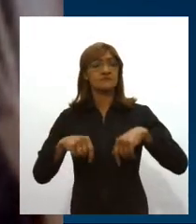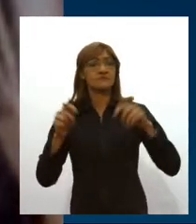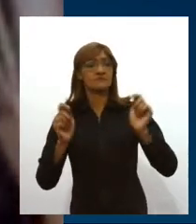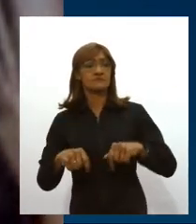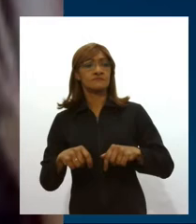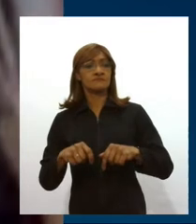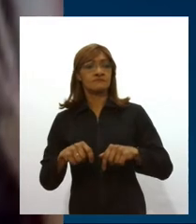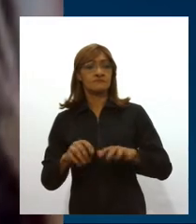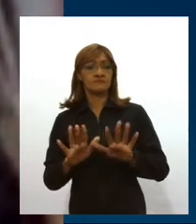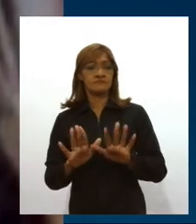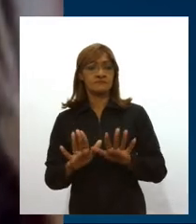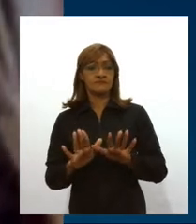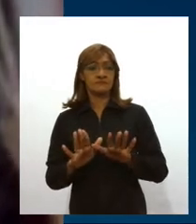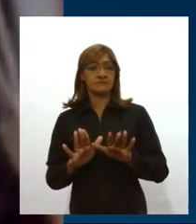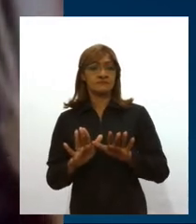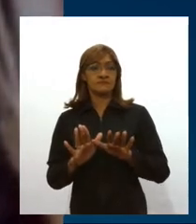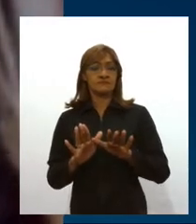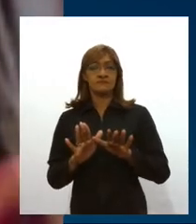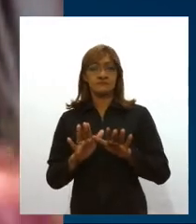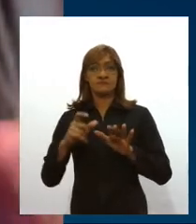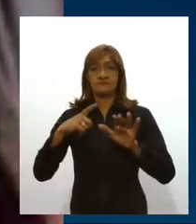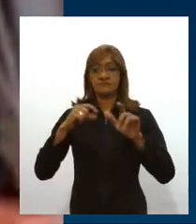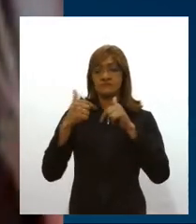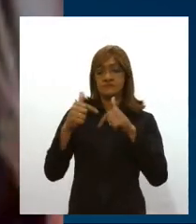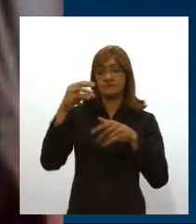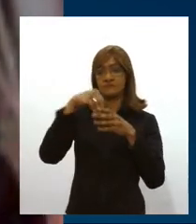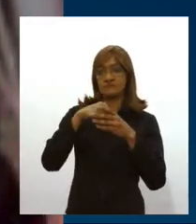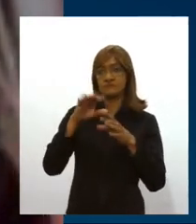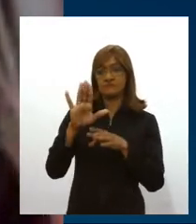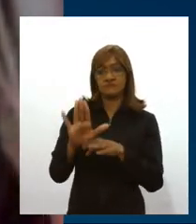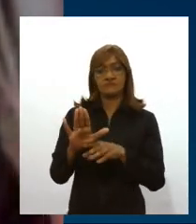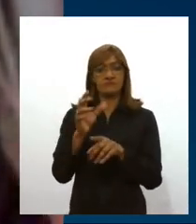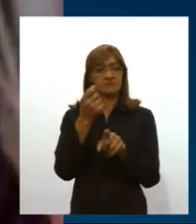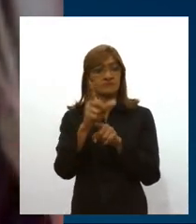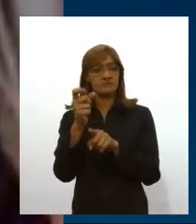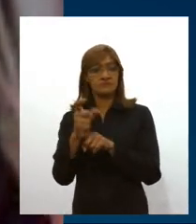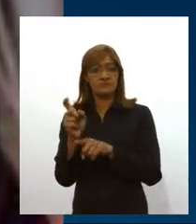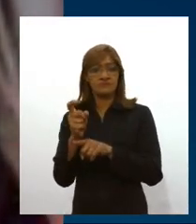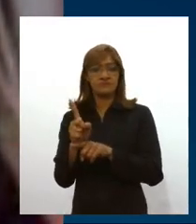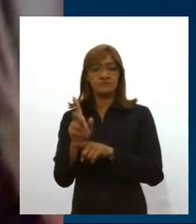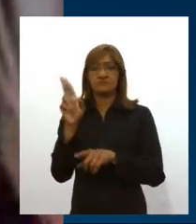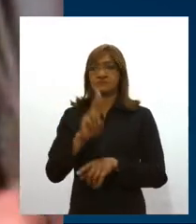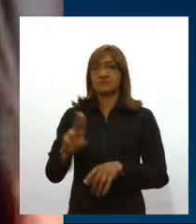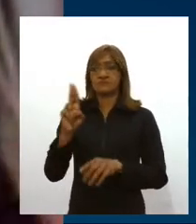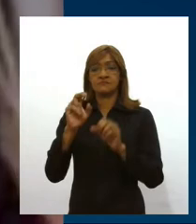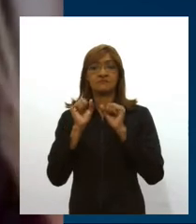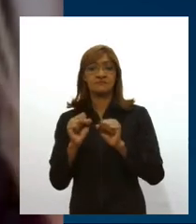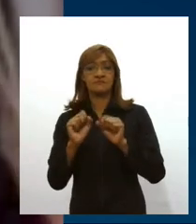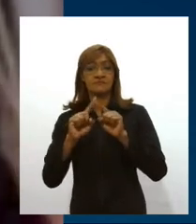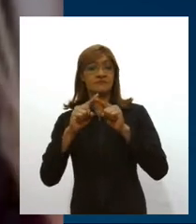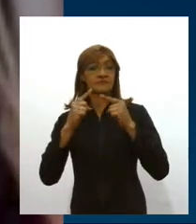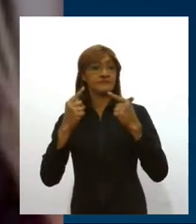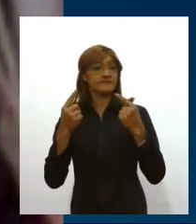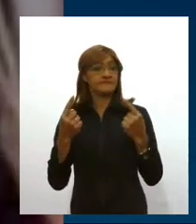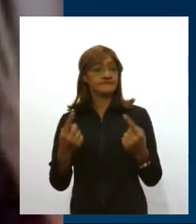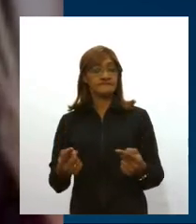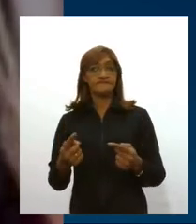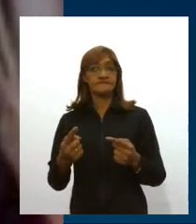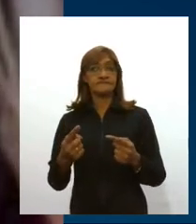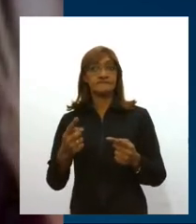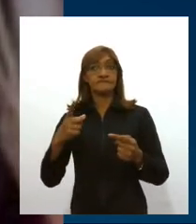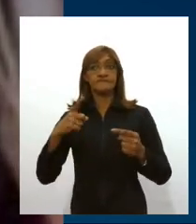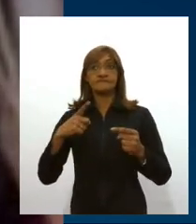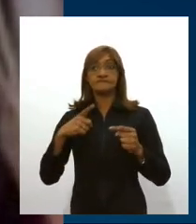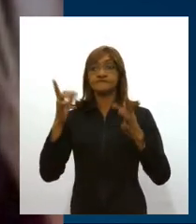corporativas. Isso, o aluguel, o uso do espaço pode ser utilizado. A questão dos espetáculos, o